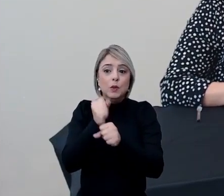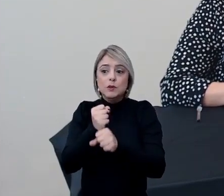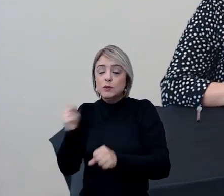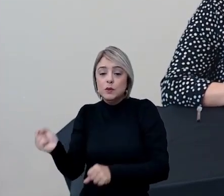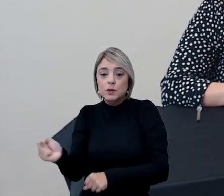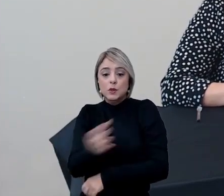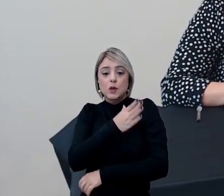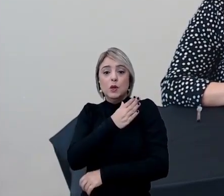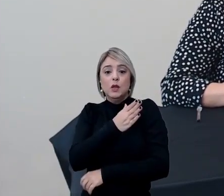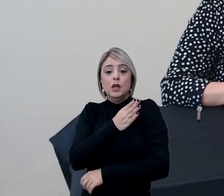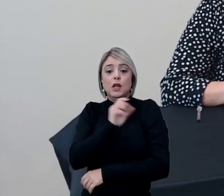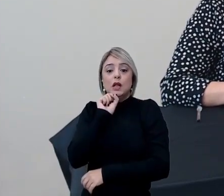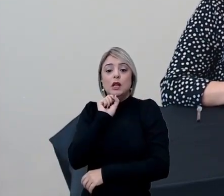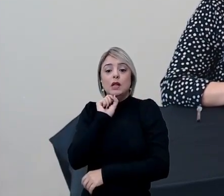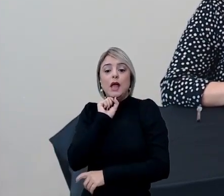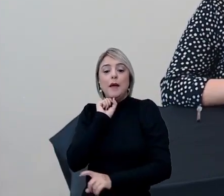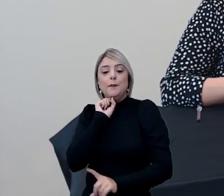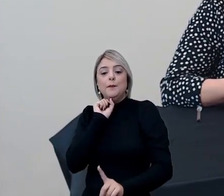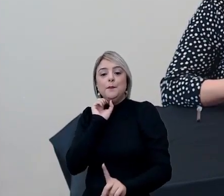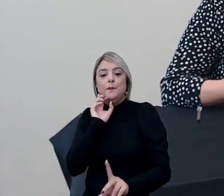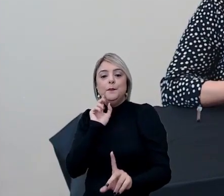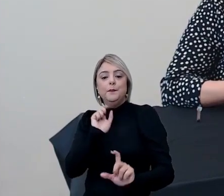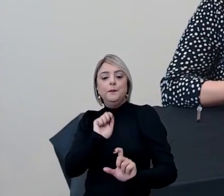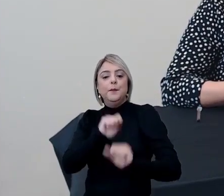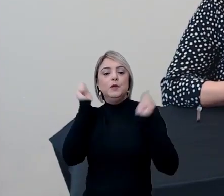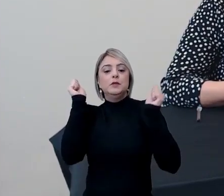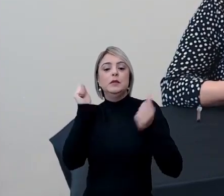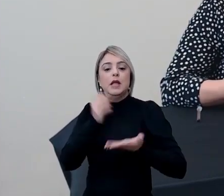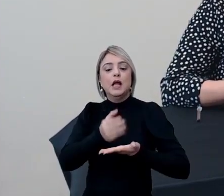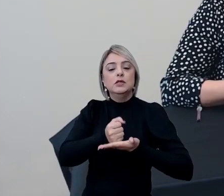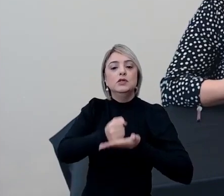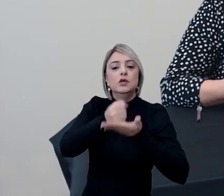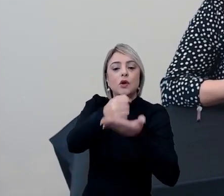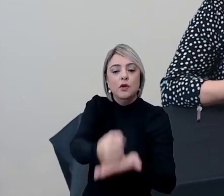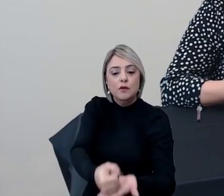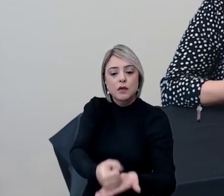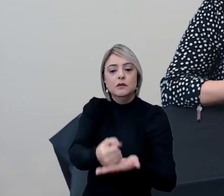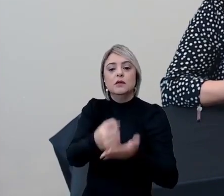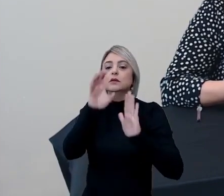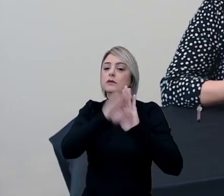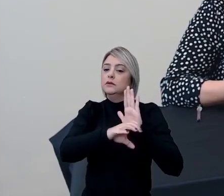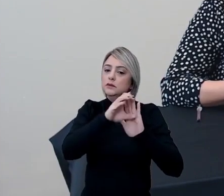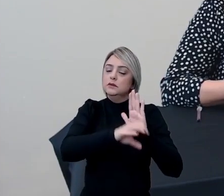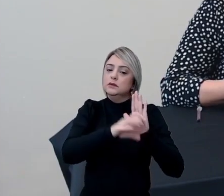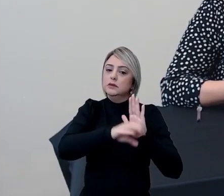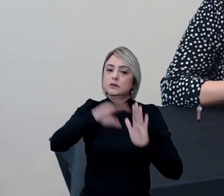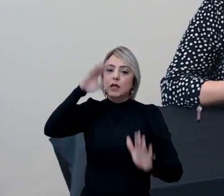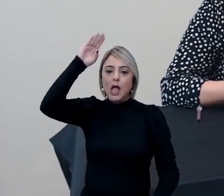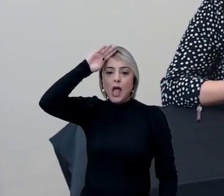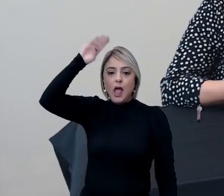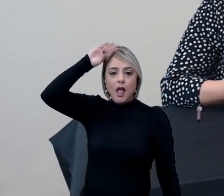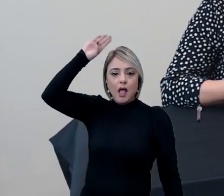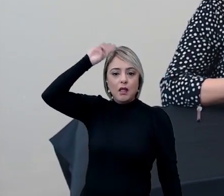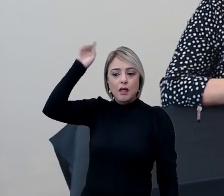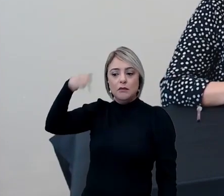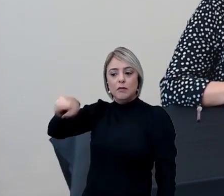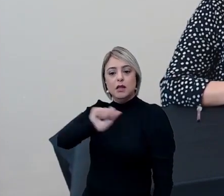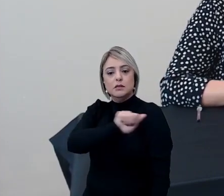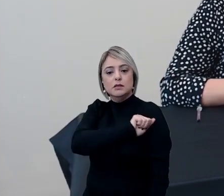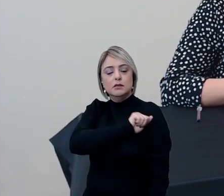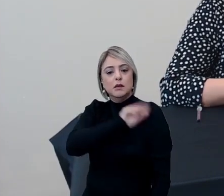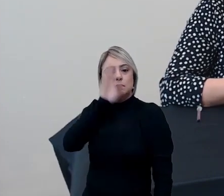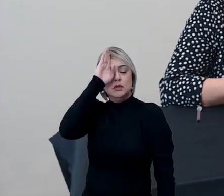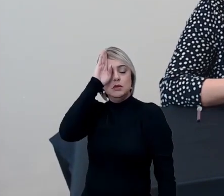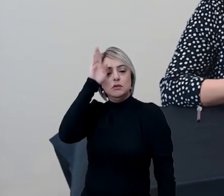inovar na possibilidade de oferta dos conteúdos acadêmicos para esses estudantes, e,